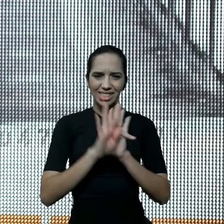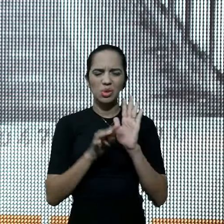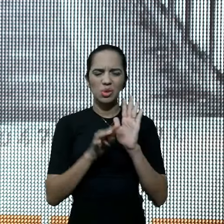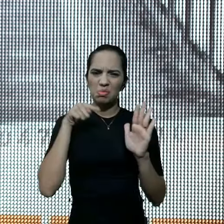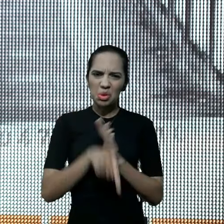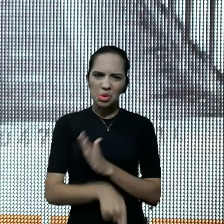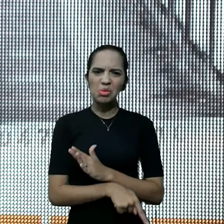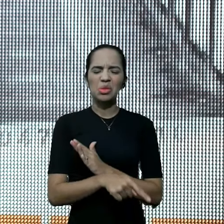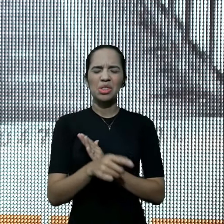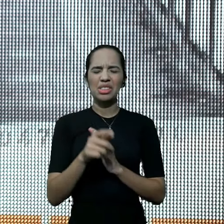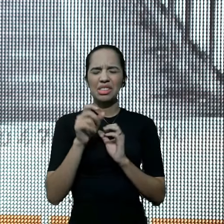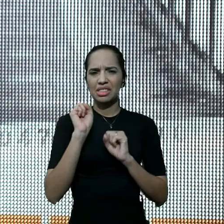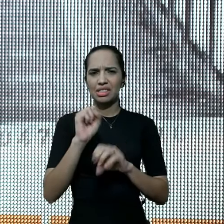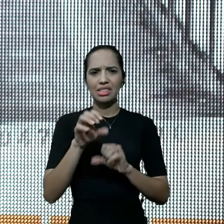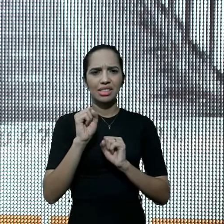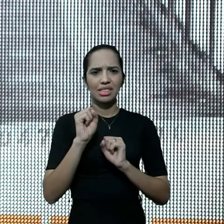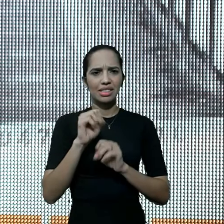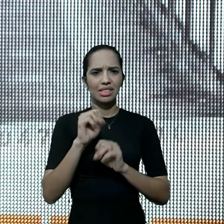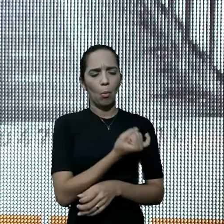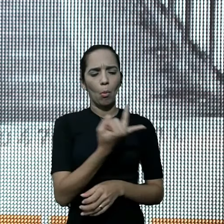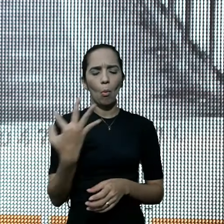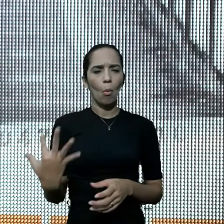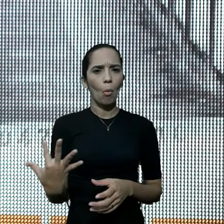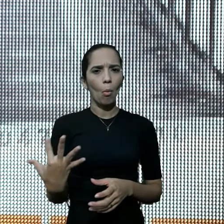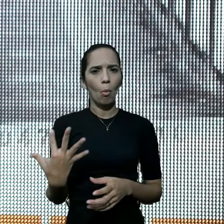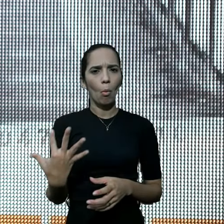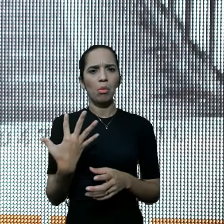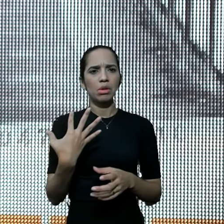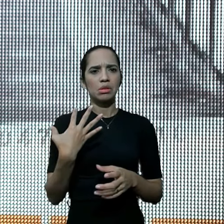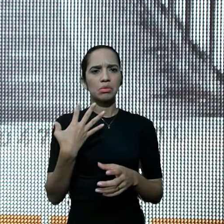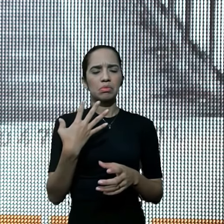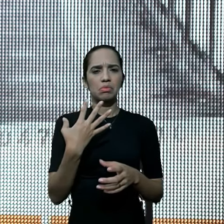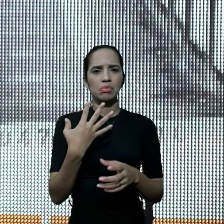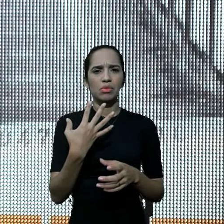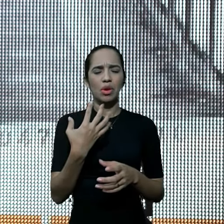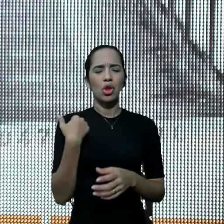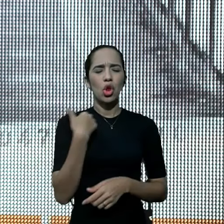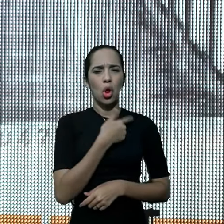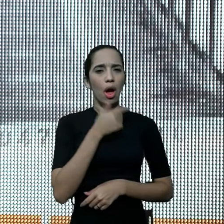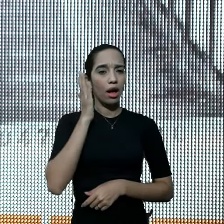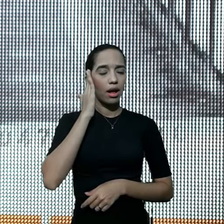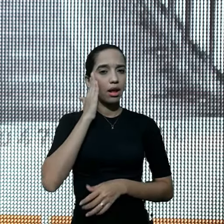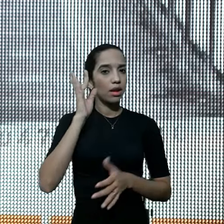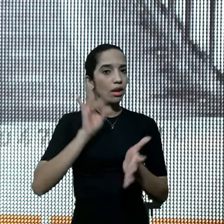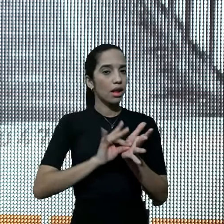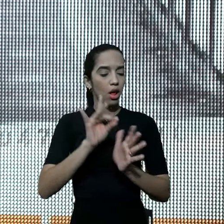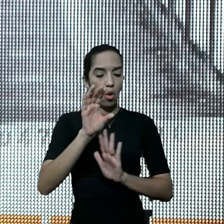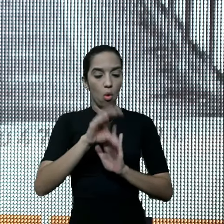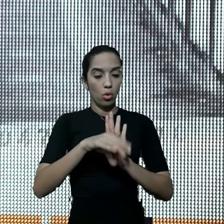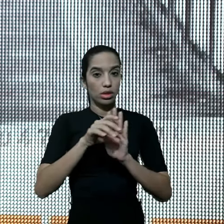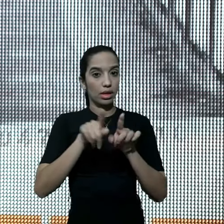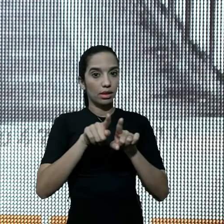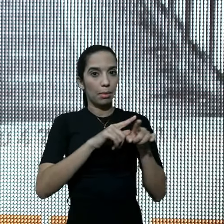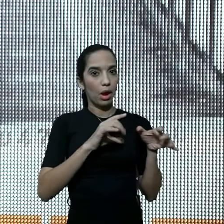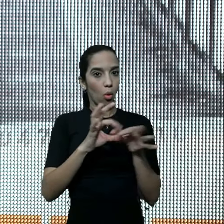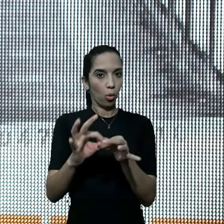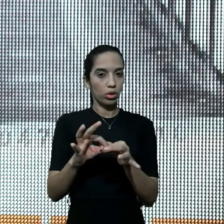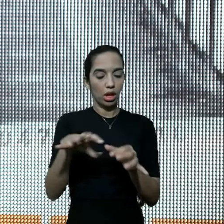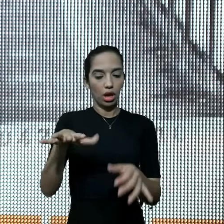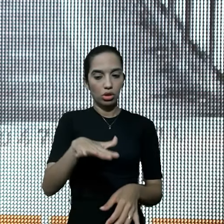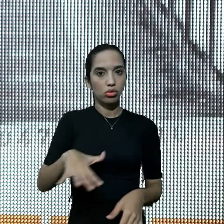profundo, que nos ensina tantos princípios maravilhosos, se nós entendemos o conceito bíblico e o contexto da época,